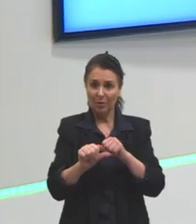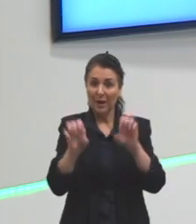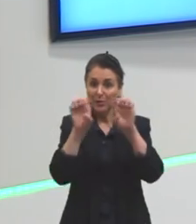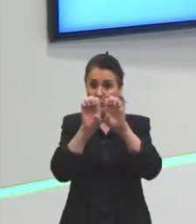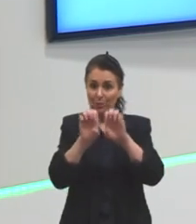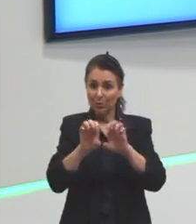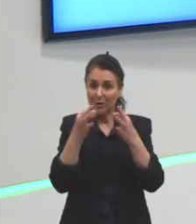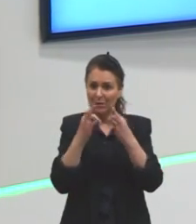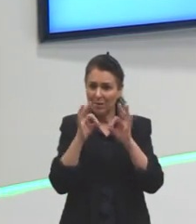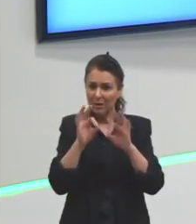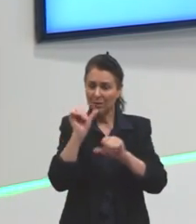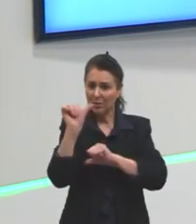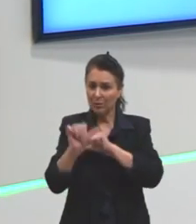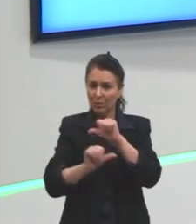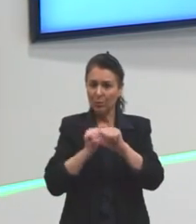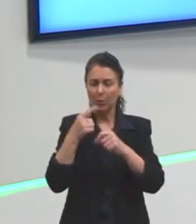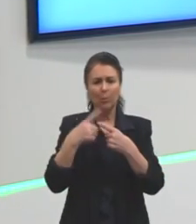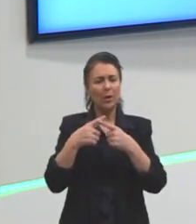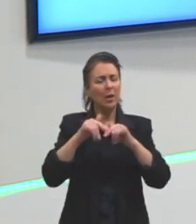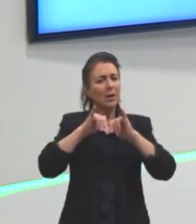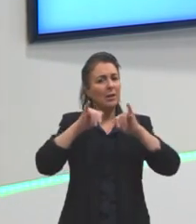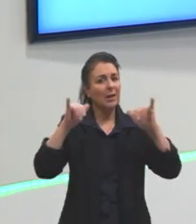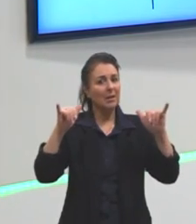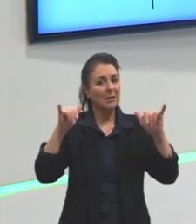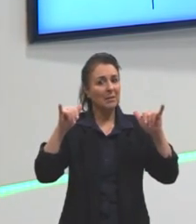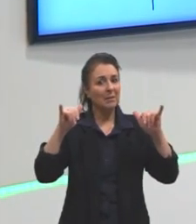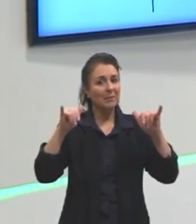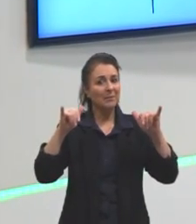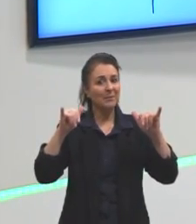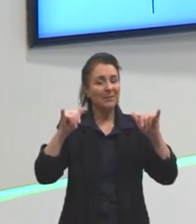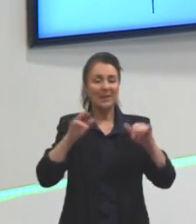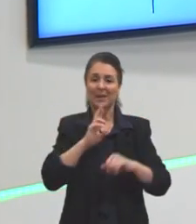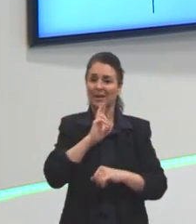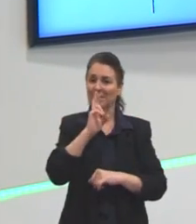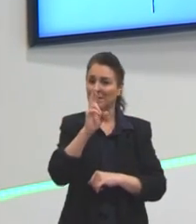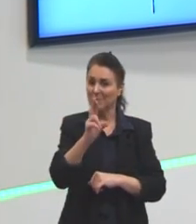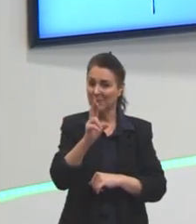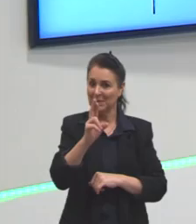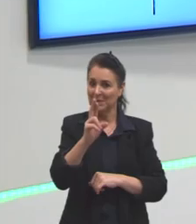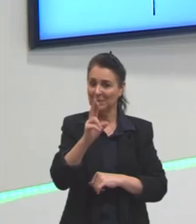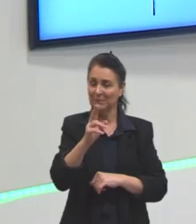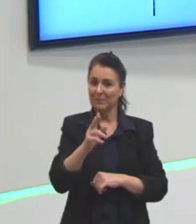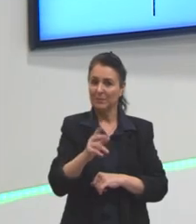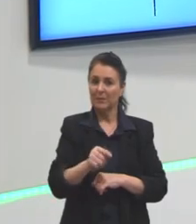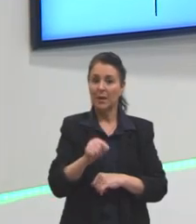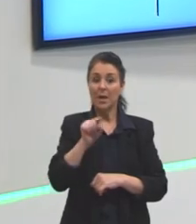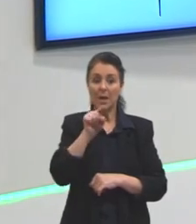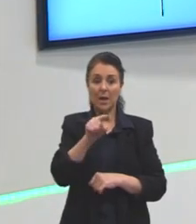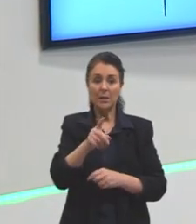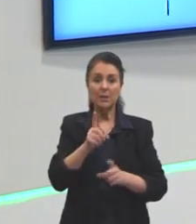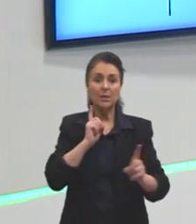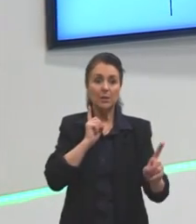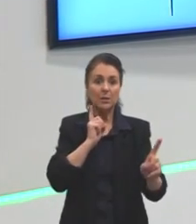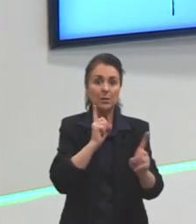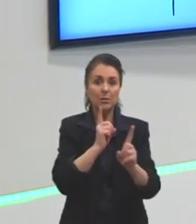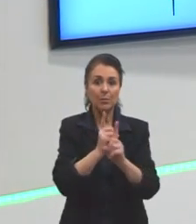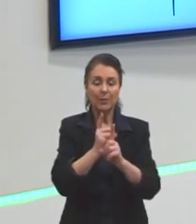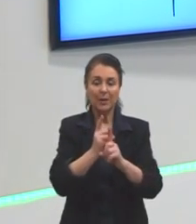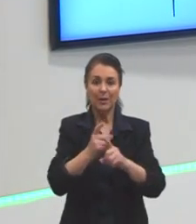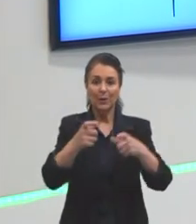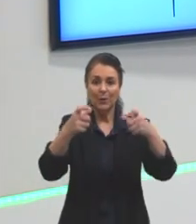acontece nessa propaganda? E ela própria nos dá a resposta. Eles descobriram a